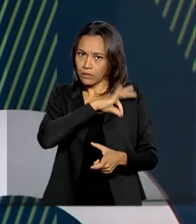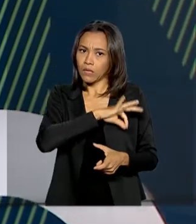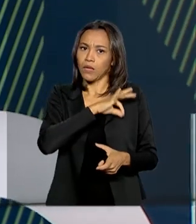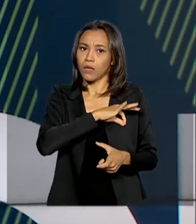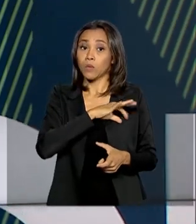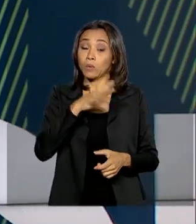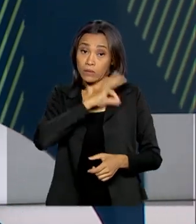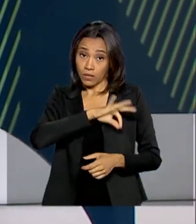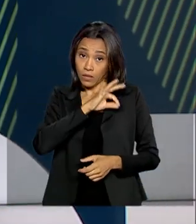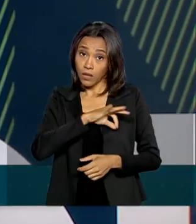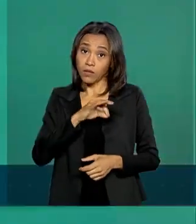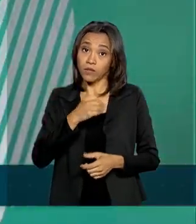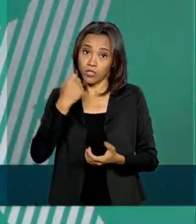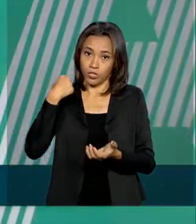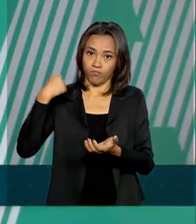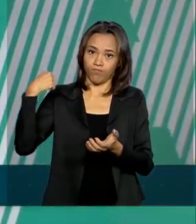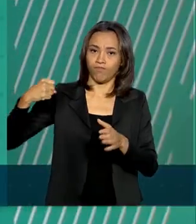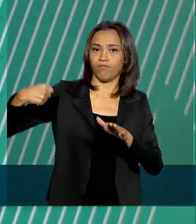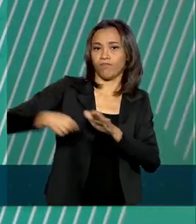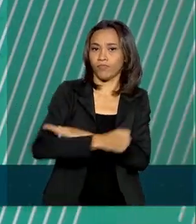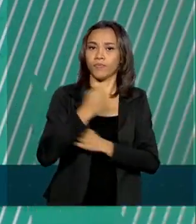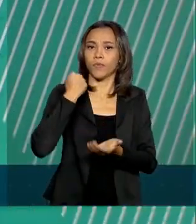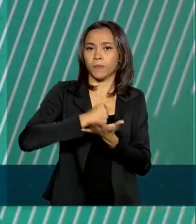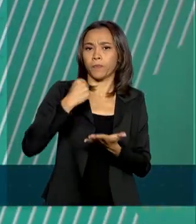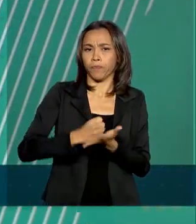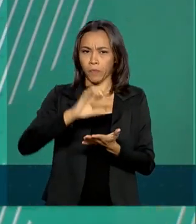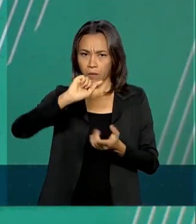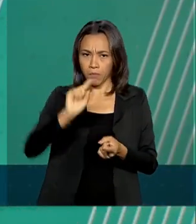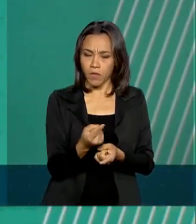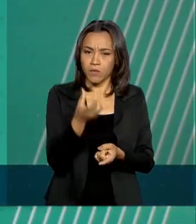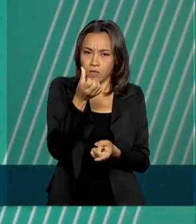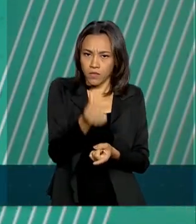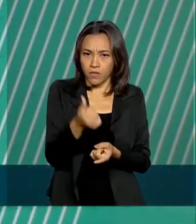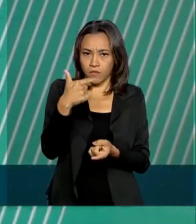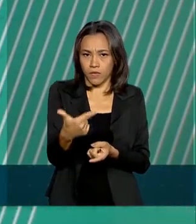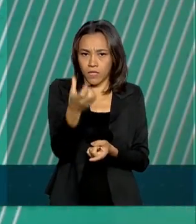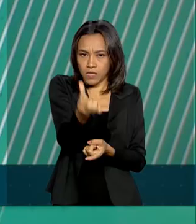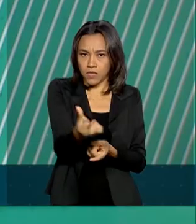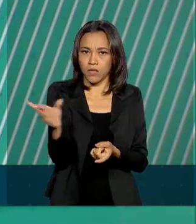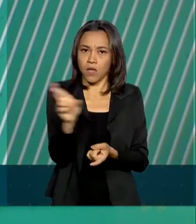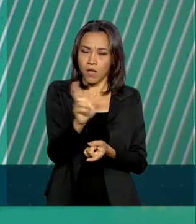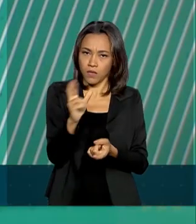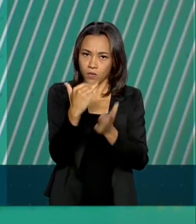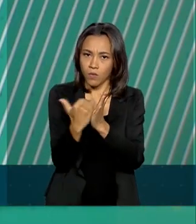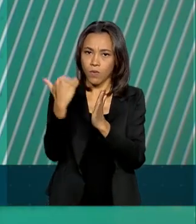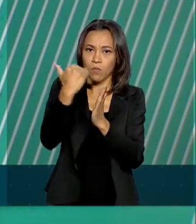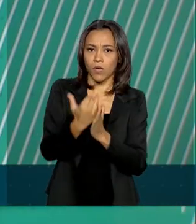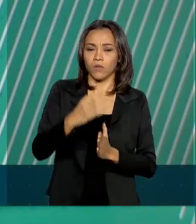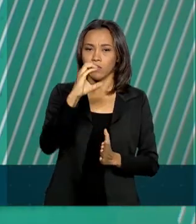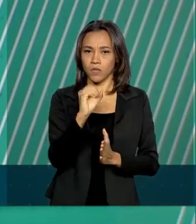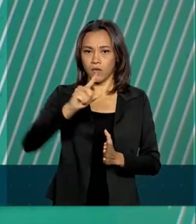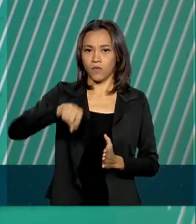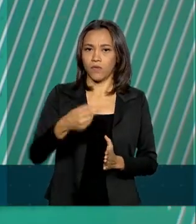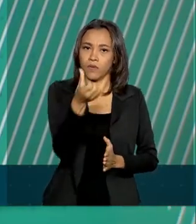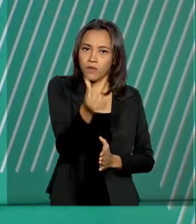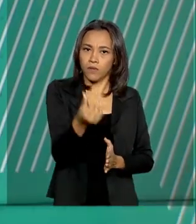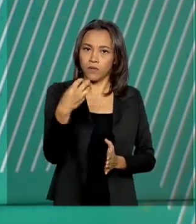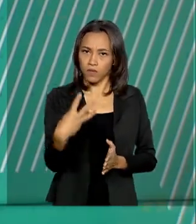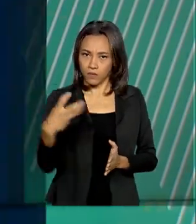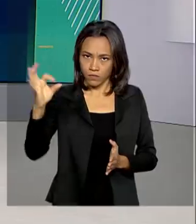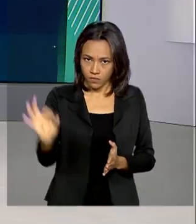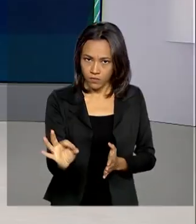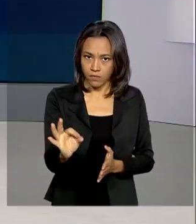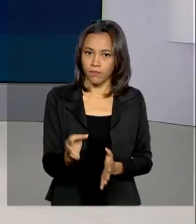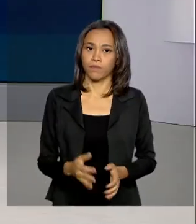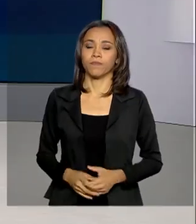salário médio de admissão foi de R$.626, um crescimento de 0,63%.